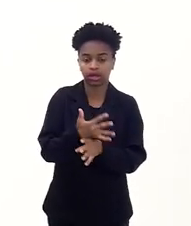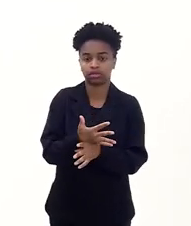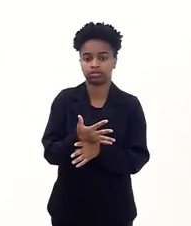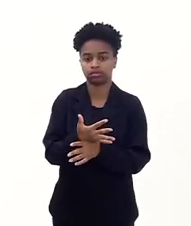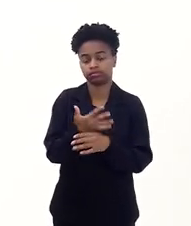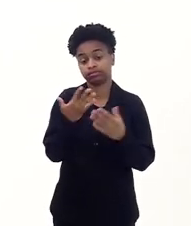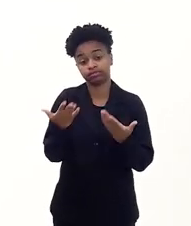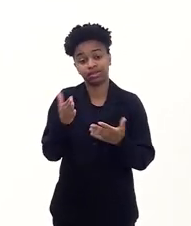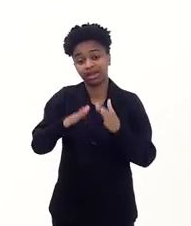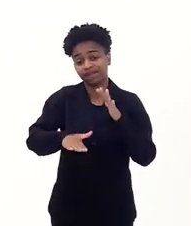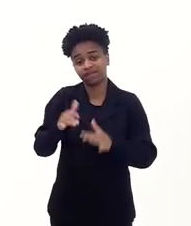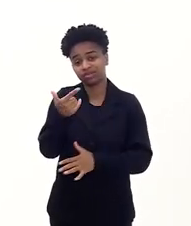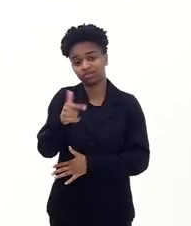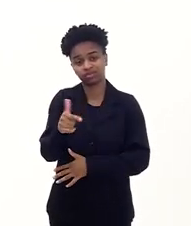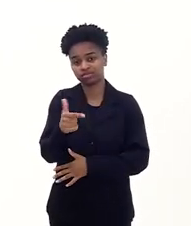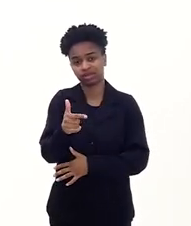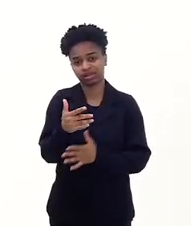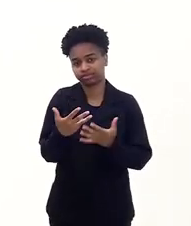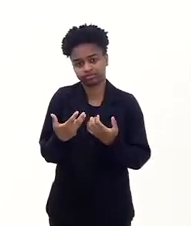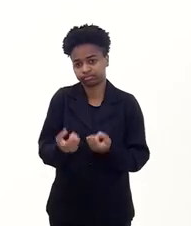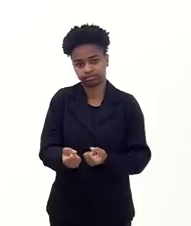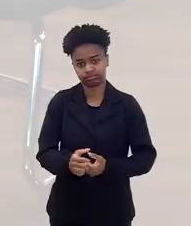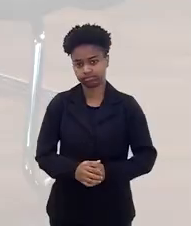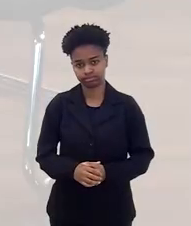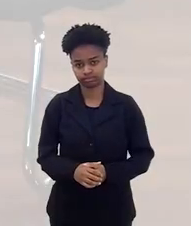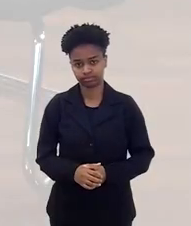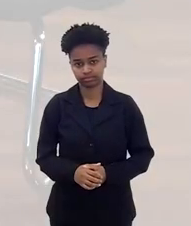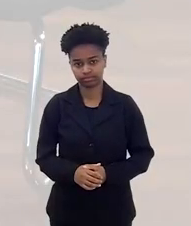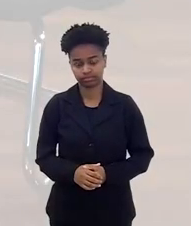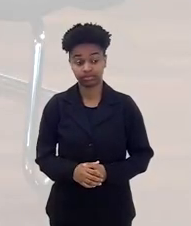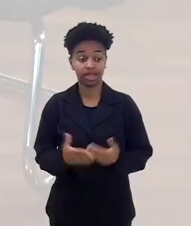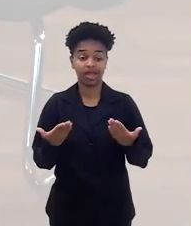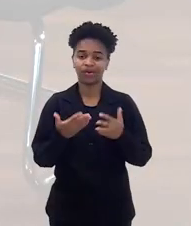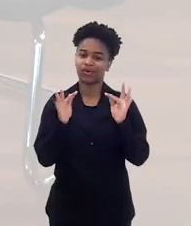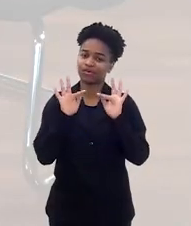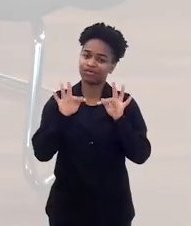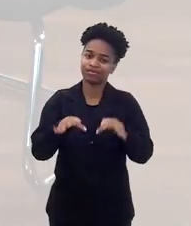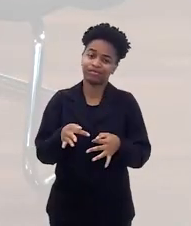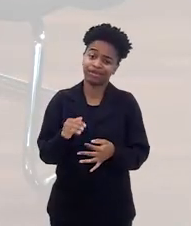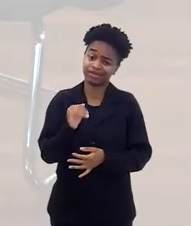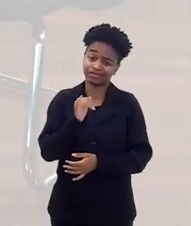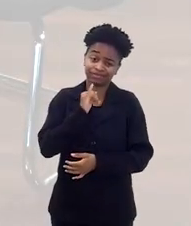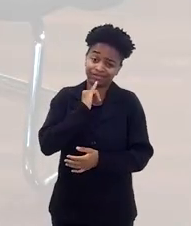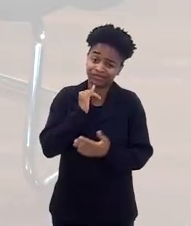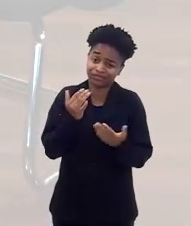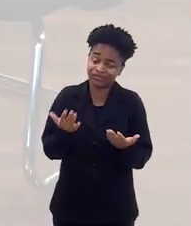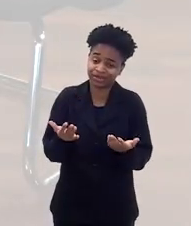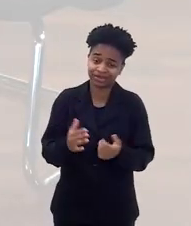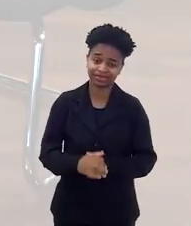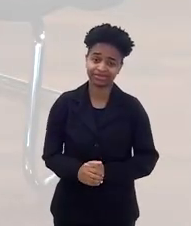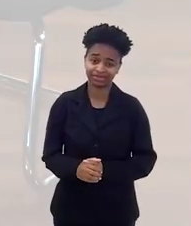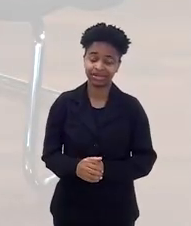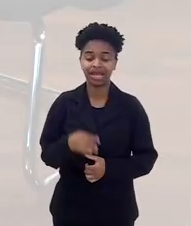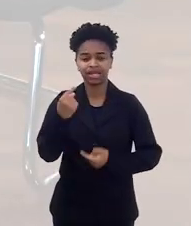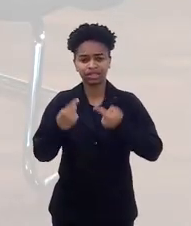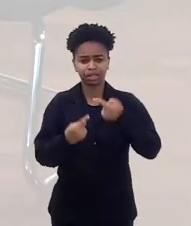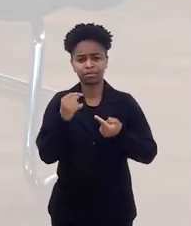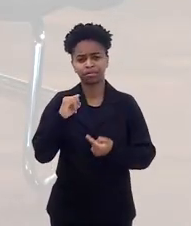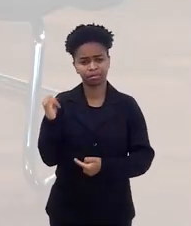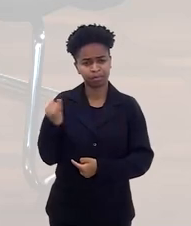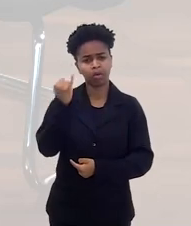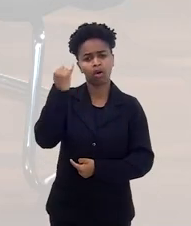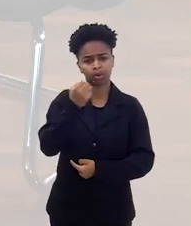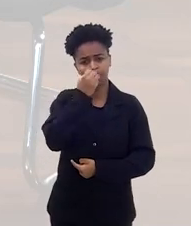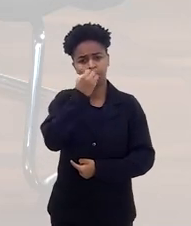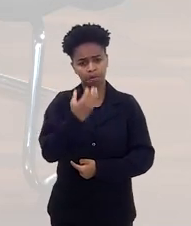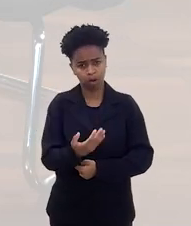Então, muitas vezes, não há, na verdade, consentimento. Muito bem, chegamos ao fim. Infelizmente, chegamos ao fim. Um debate muito